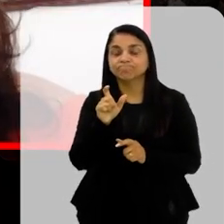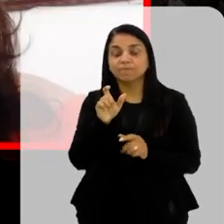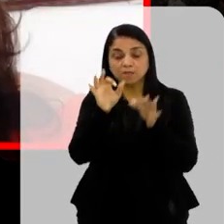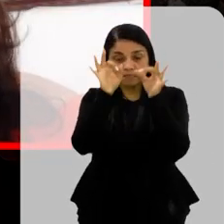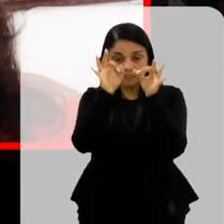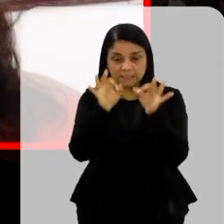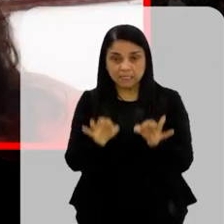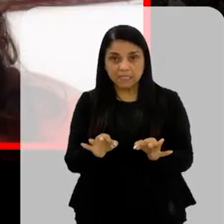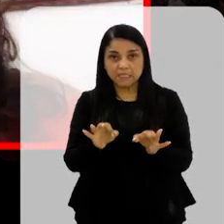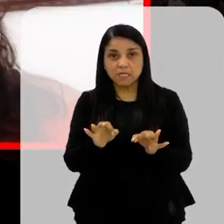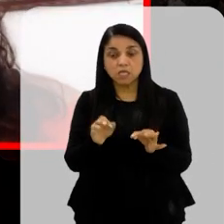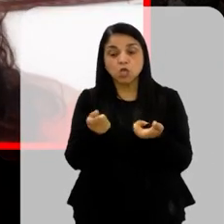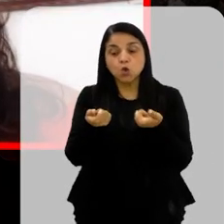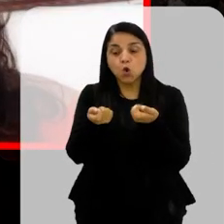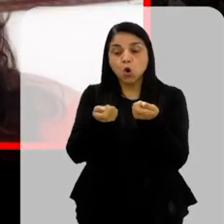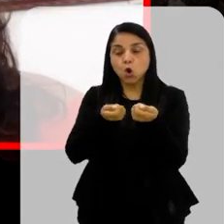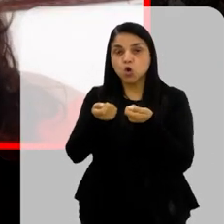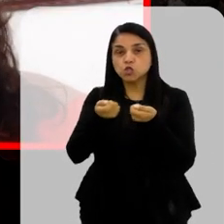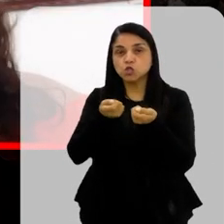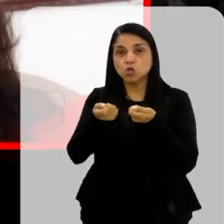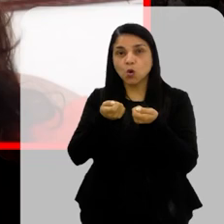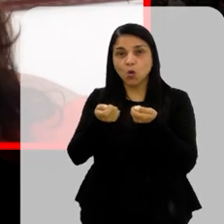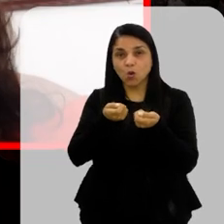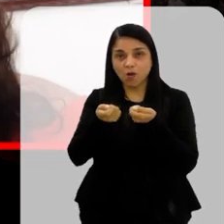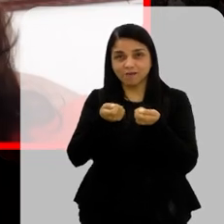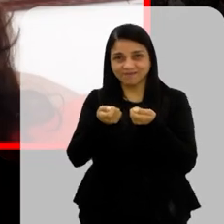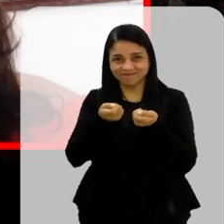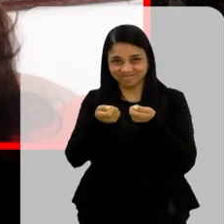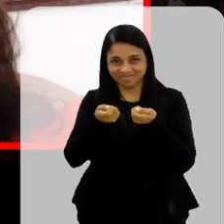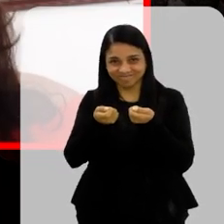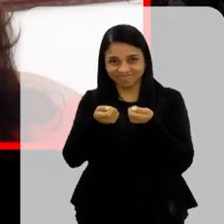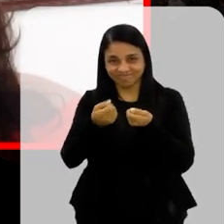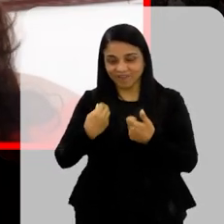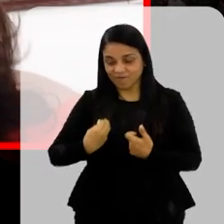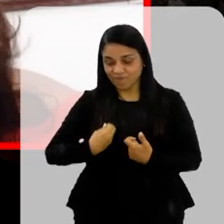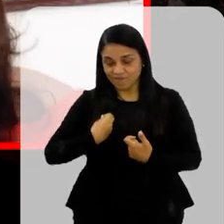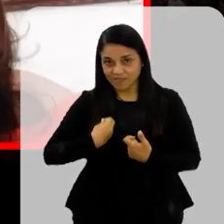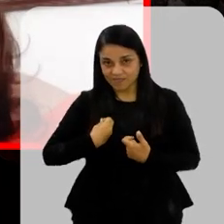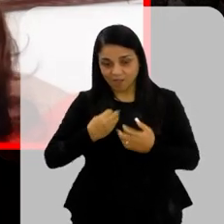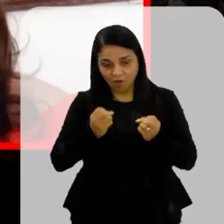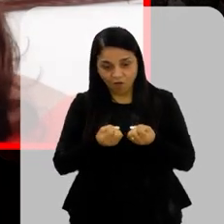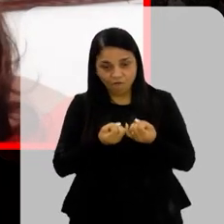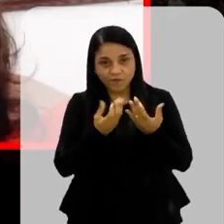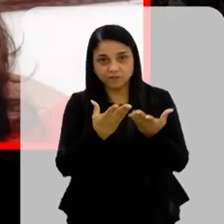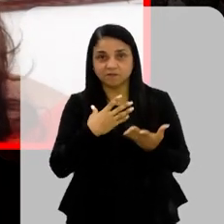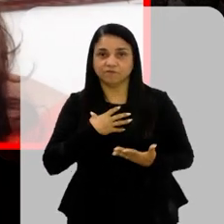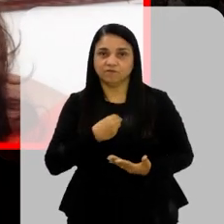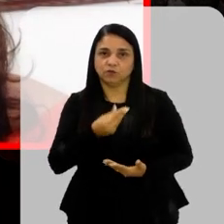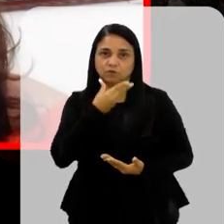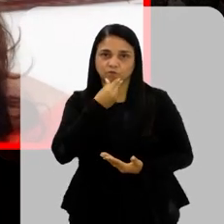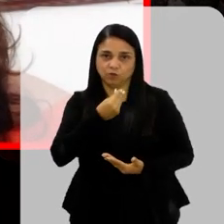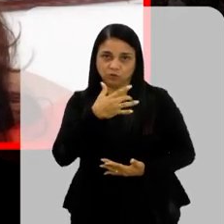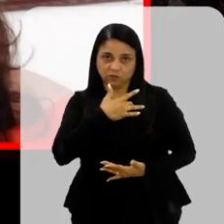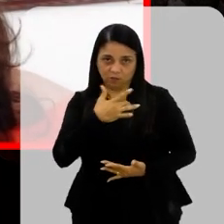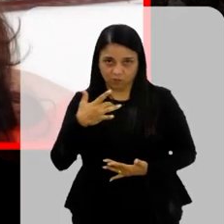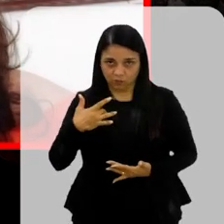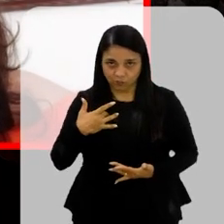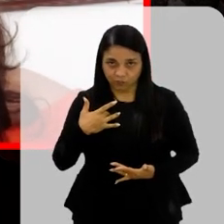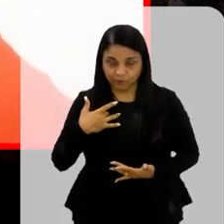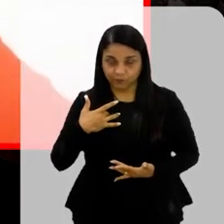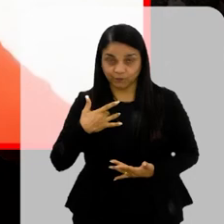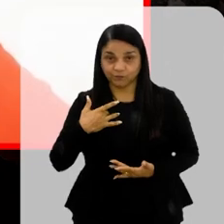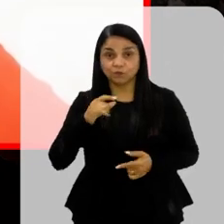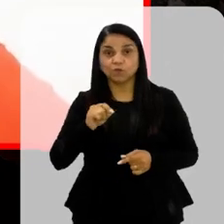disciplina Para você poder ter o controle E automaticamente Você ter uma vida Oferecer uma vida saudável Para o seu filho E